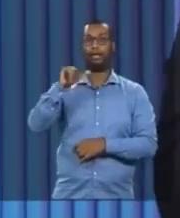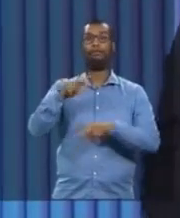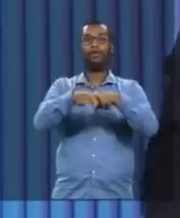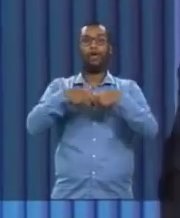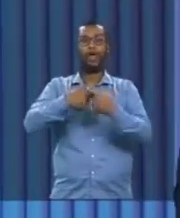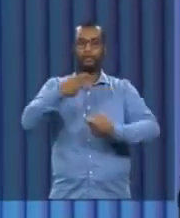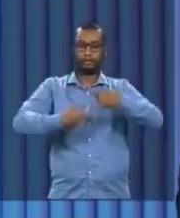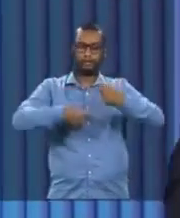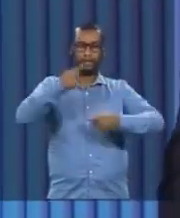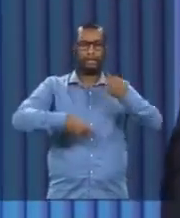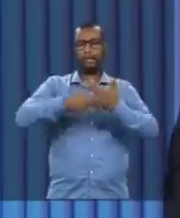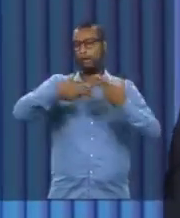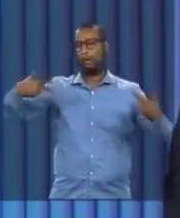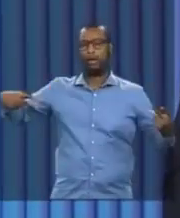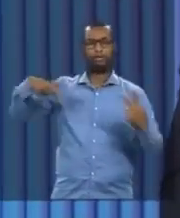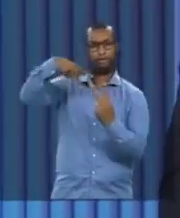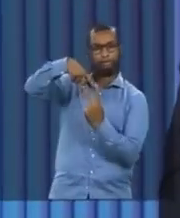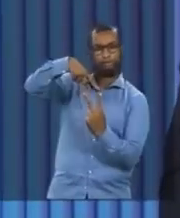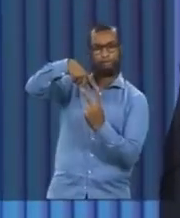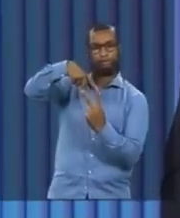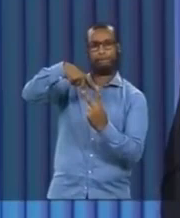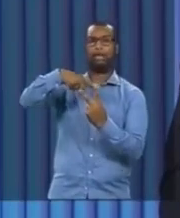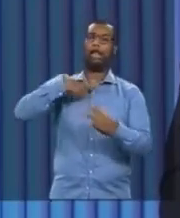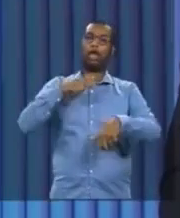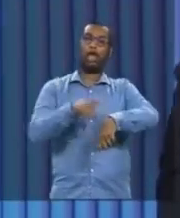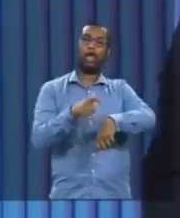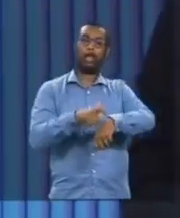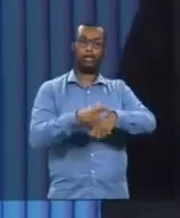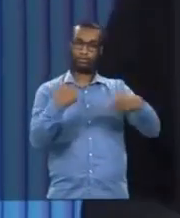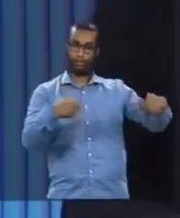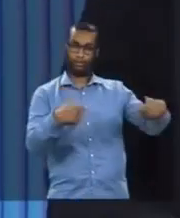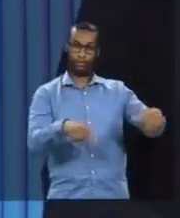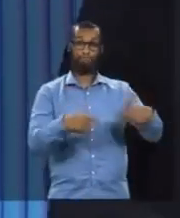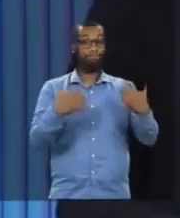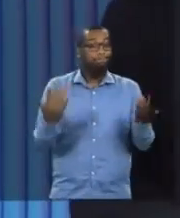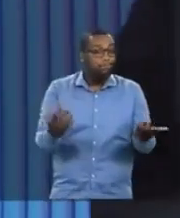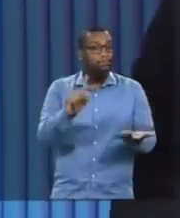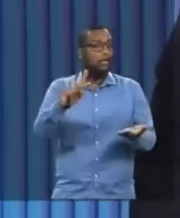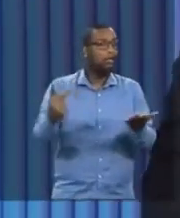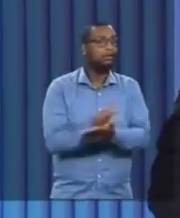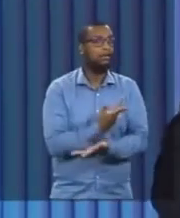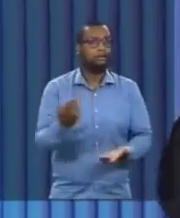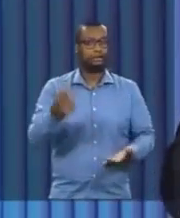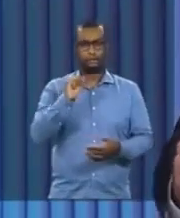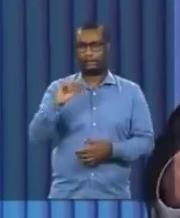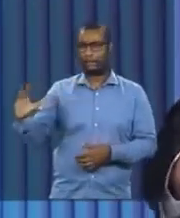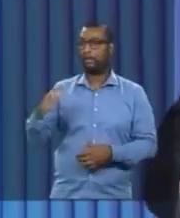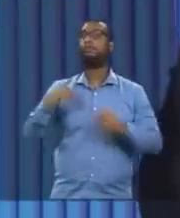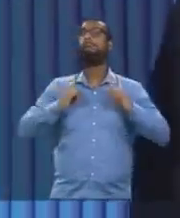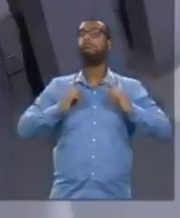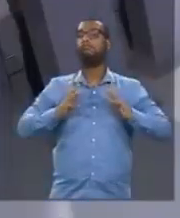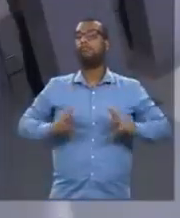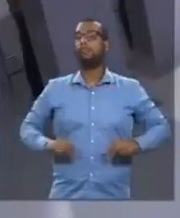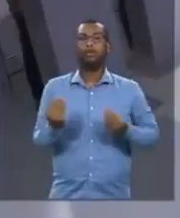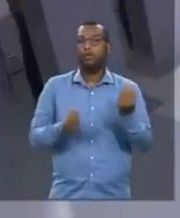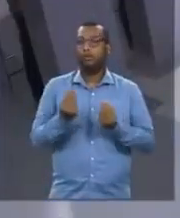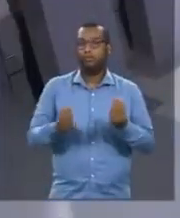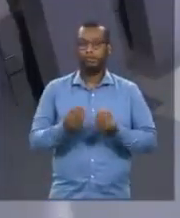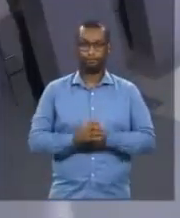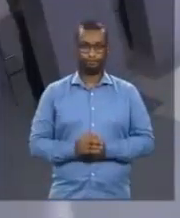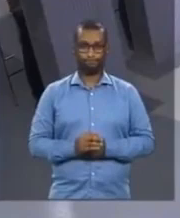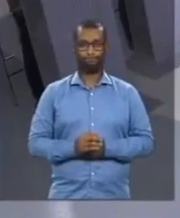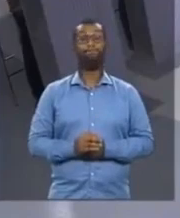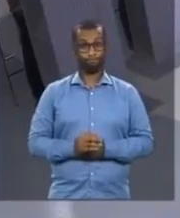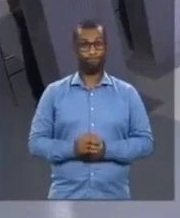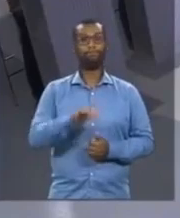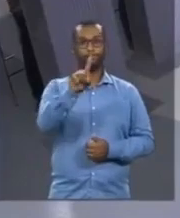a esposa dele na prefeitura em horário de expediente. Tu envergadura moral não é pequena para governar Santa Catarina, Jean Loureiro? Você que está nos